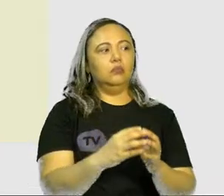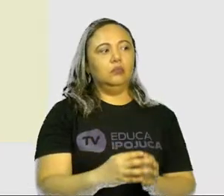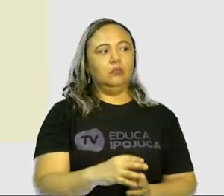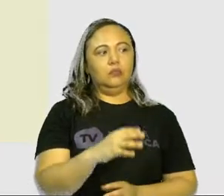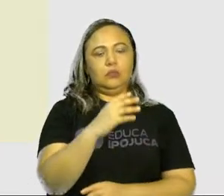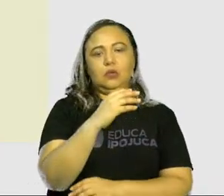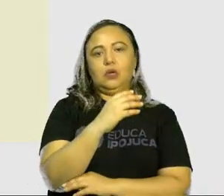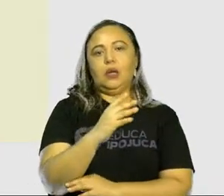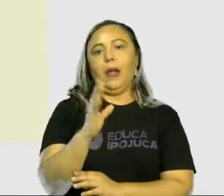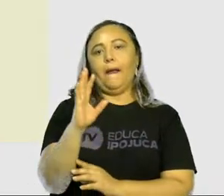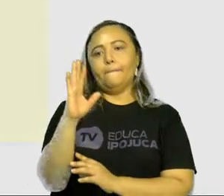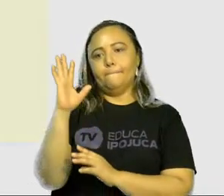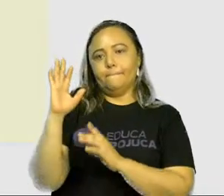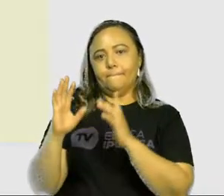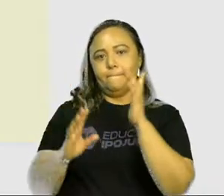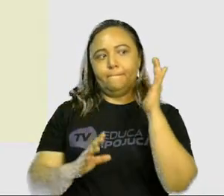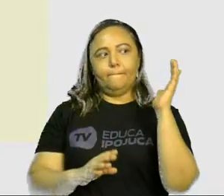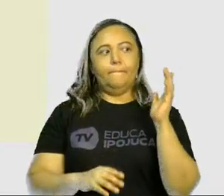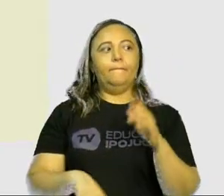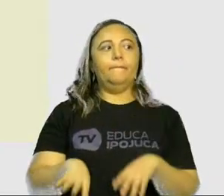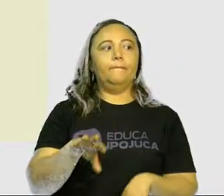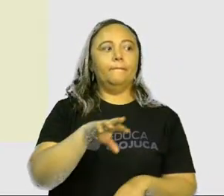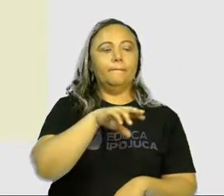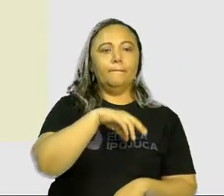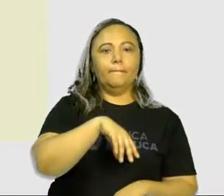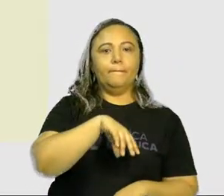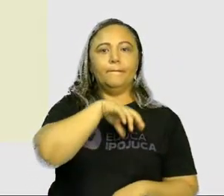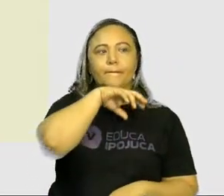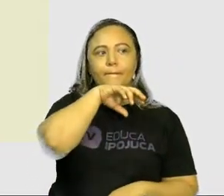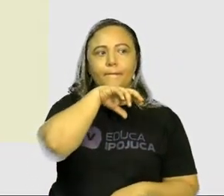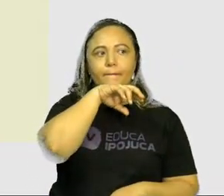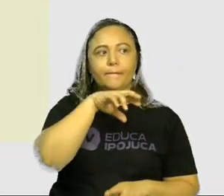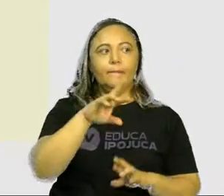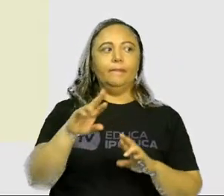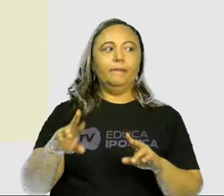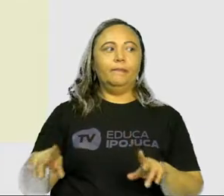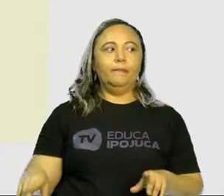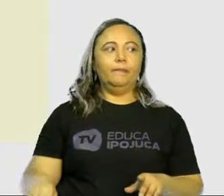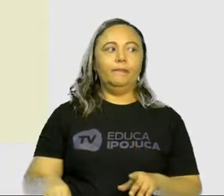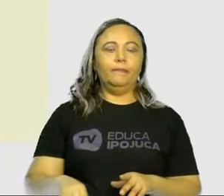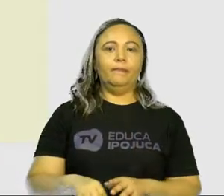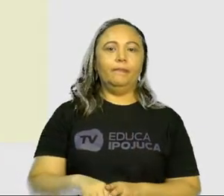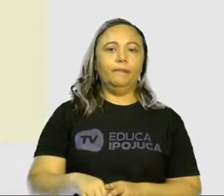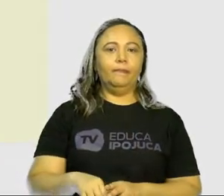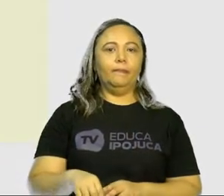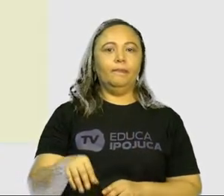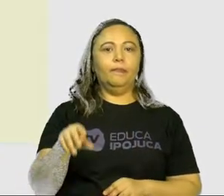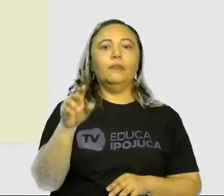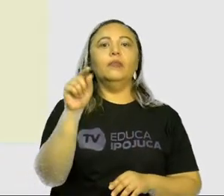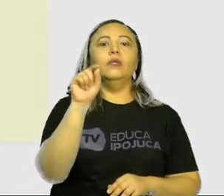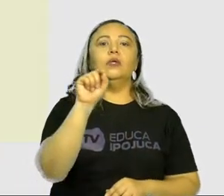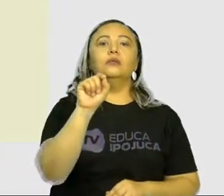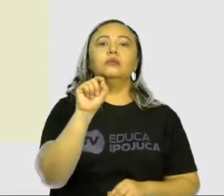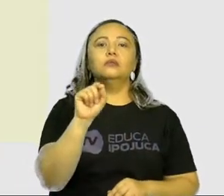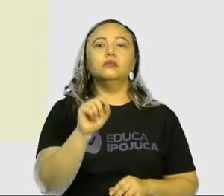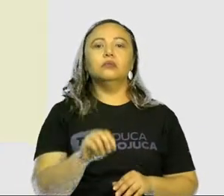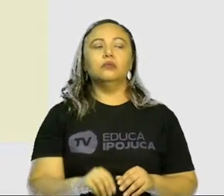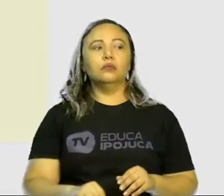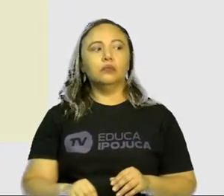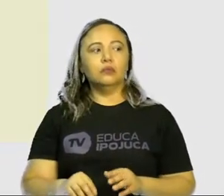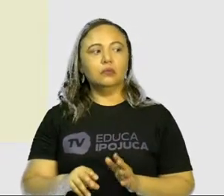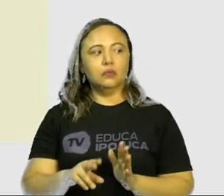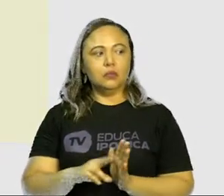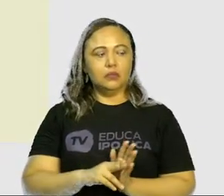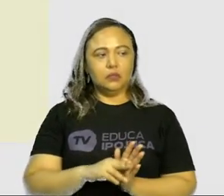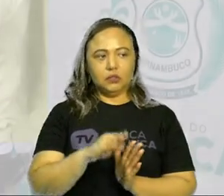planta, o animal que é dos animais, o monera que é dos vírus, o fungo que é do fungo e o prótese